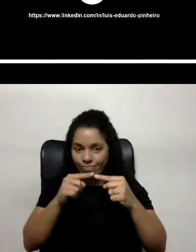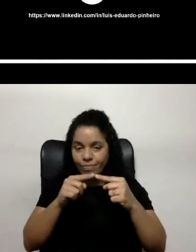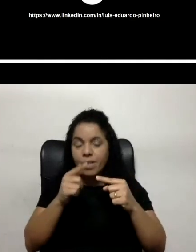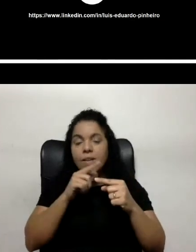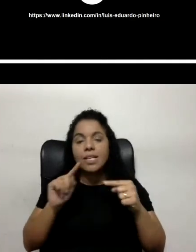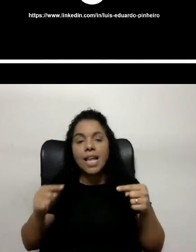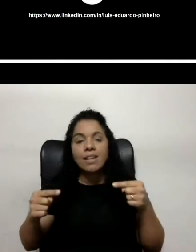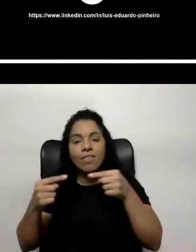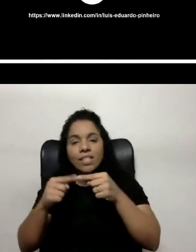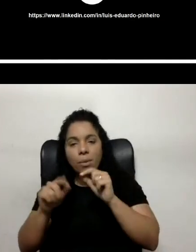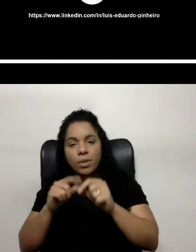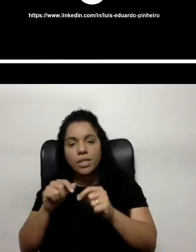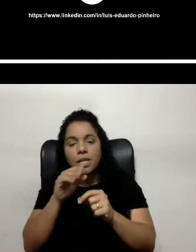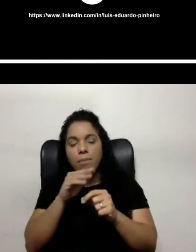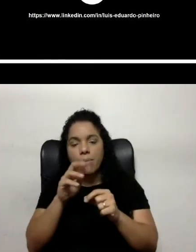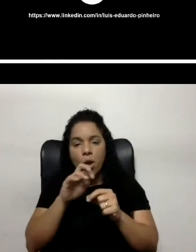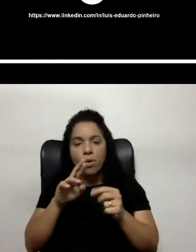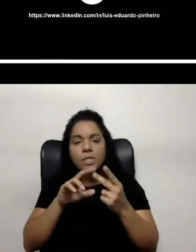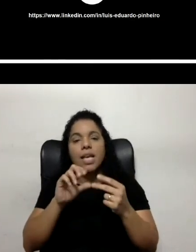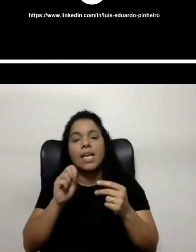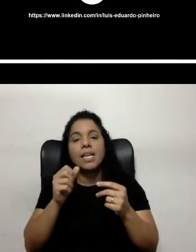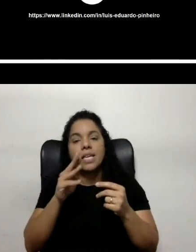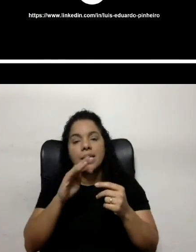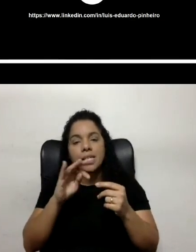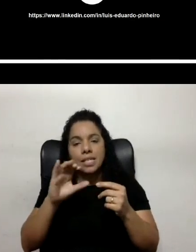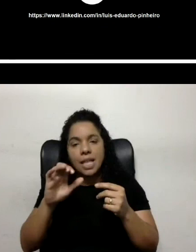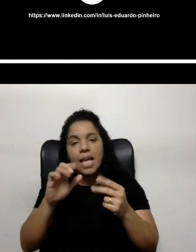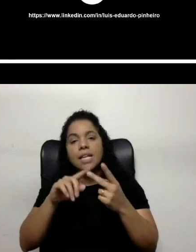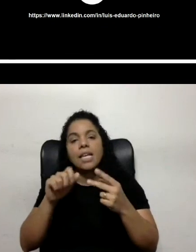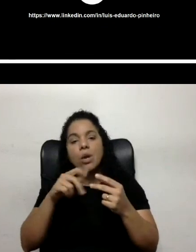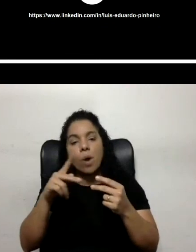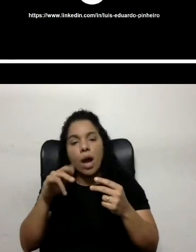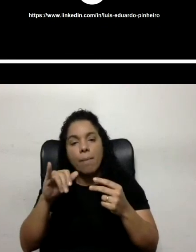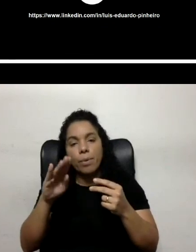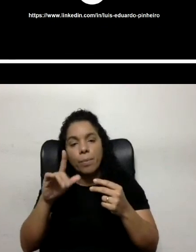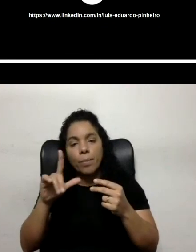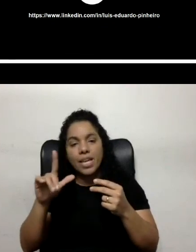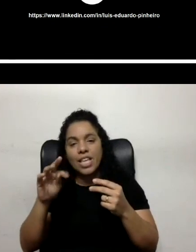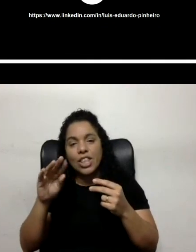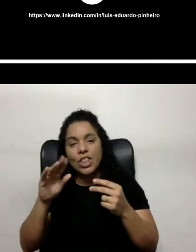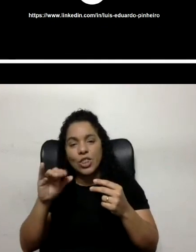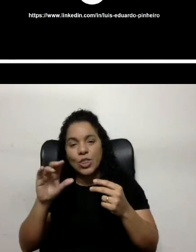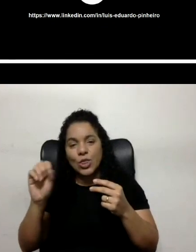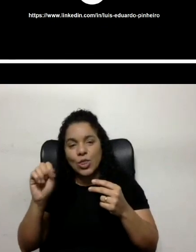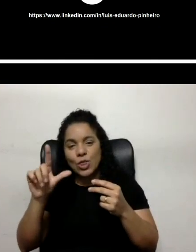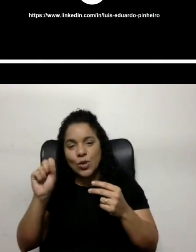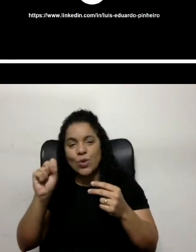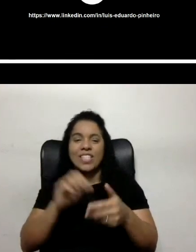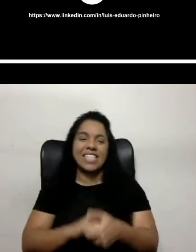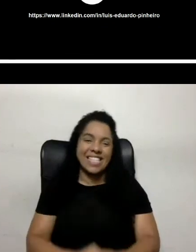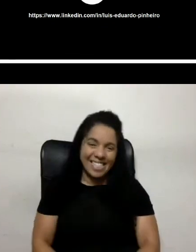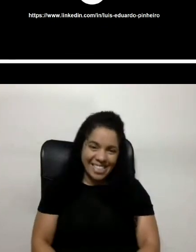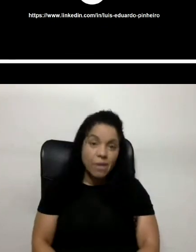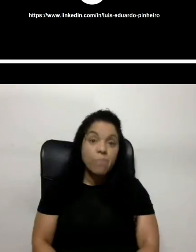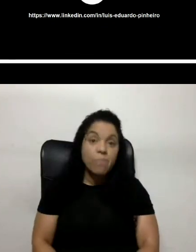entre o BrowserStack e o AppleTools, acho que é isso. Legal,